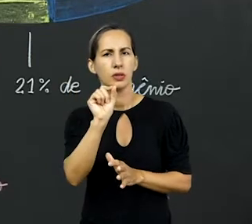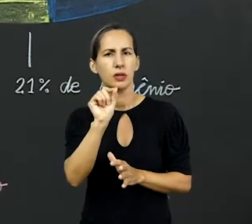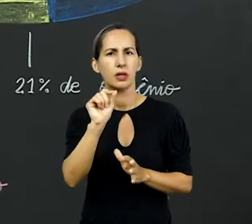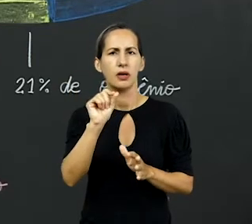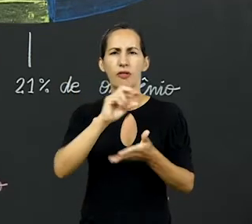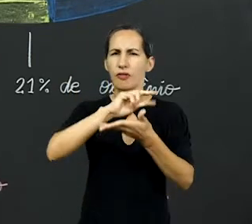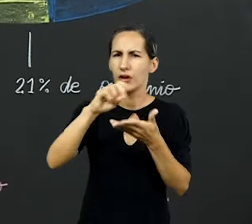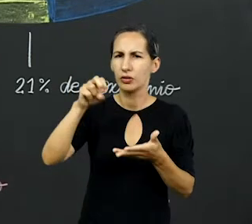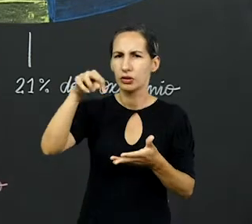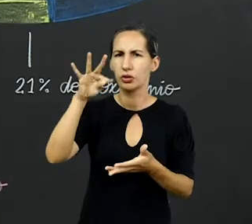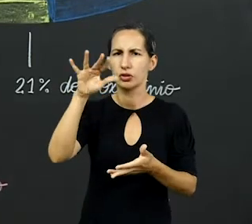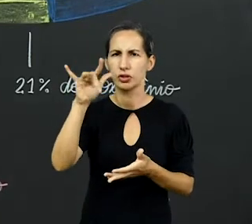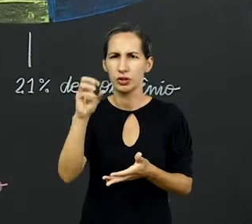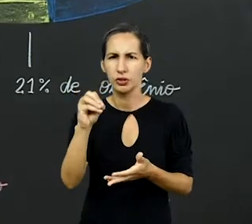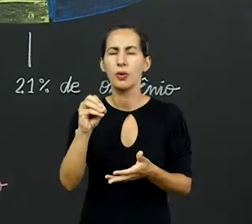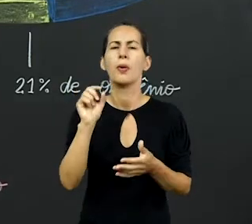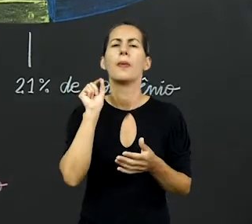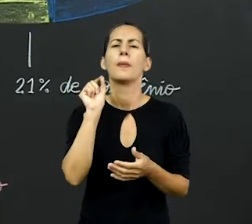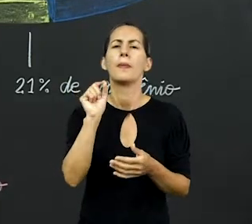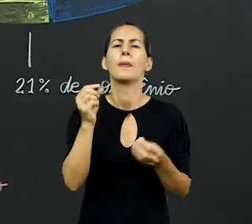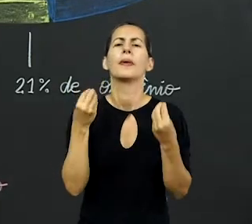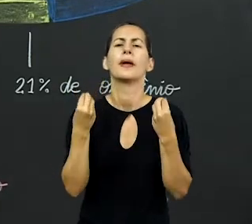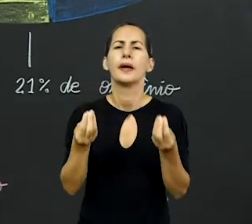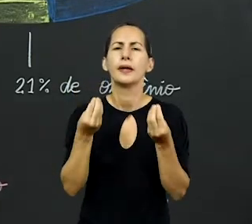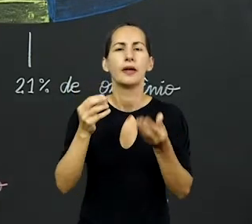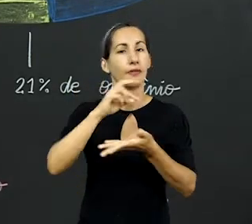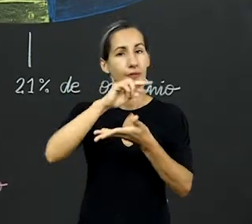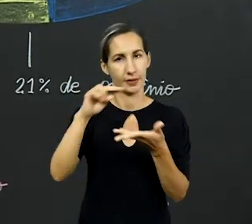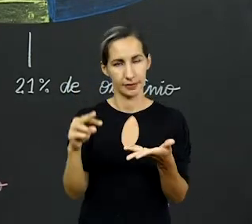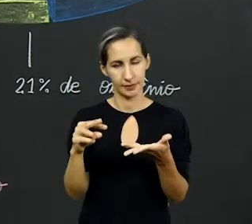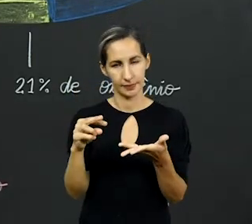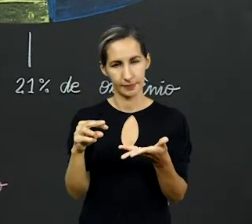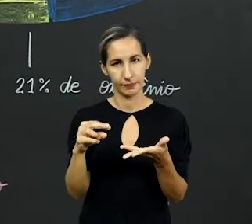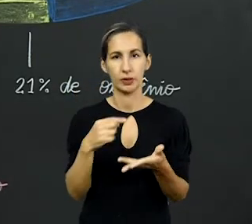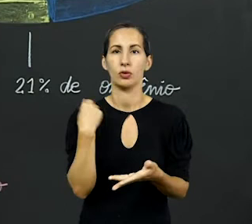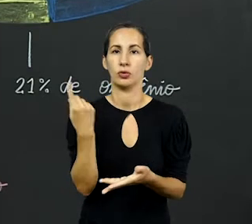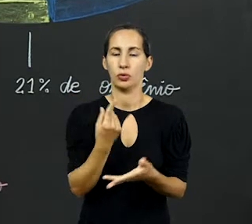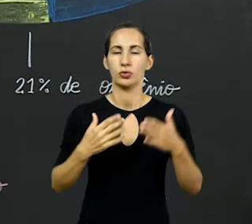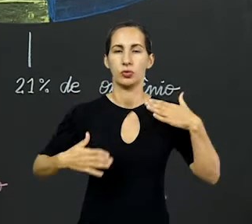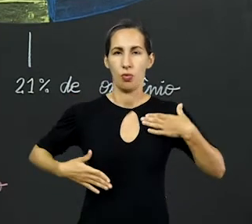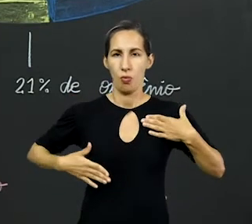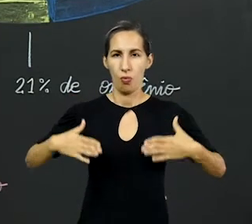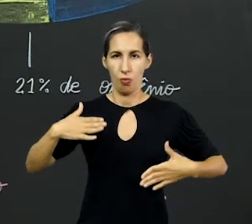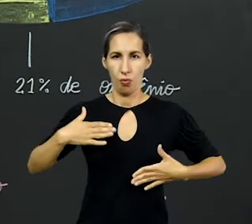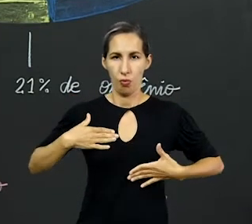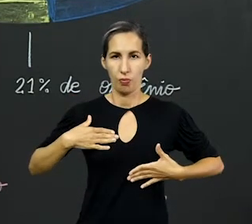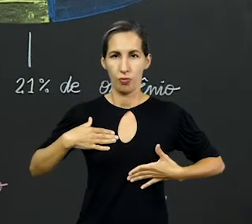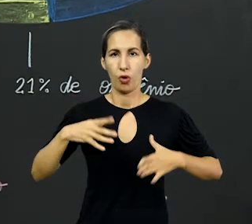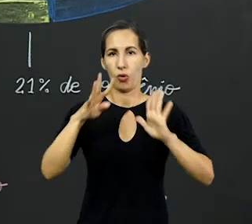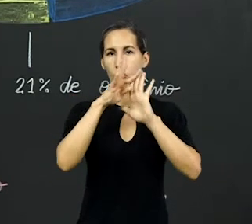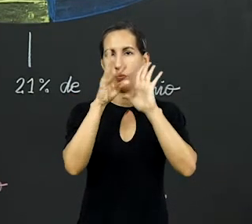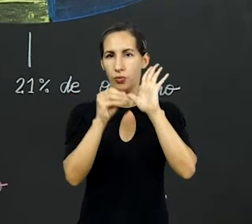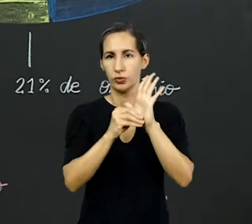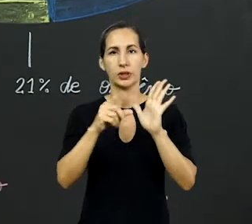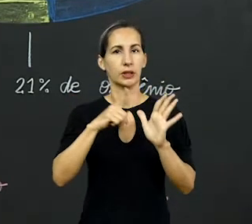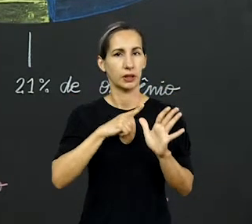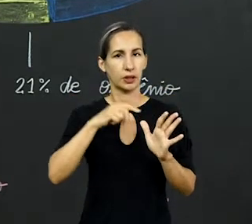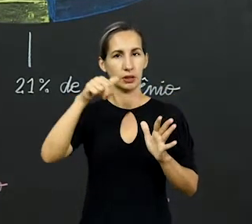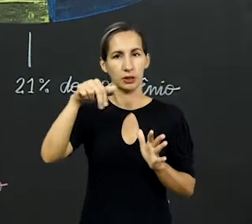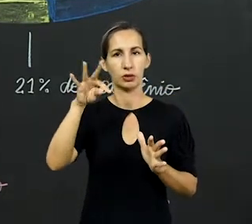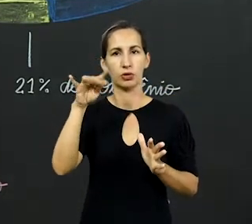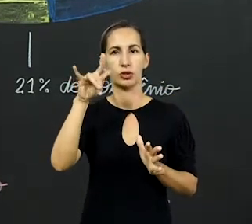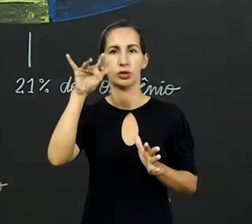para que tanto nitrogênio? Nitrogênio serve para quê? Serve para muita coisa. Para o nosso corpo, a constituição do nosso corpo tem muito